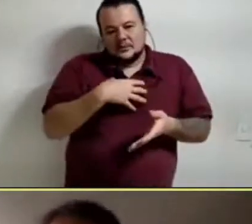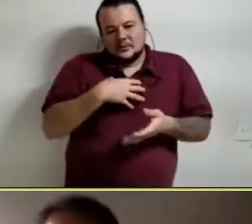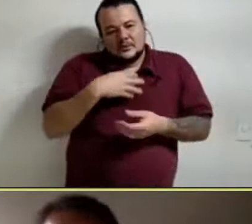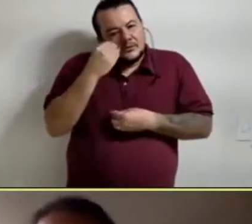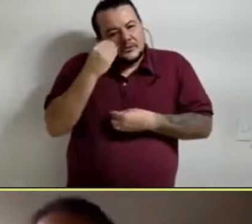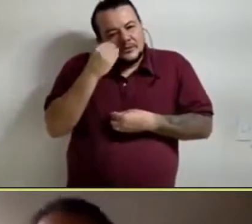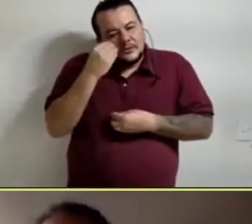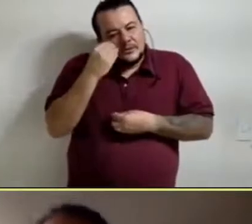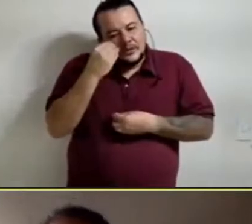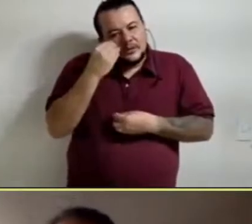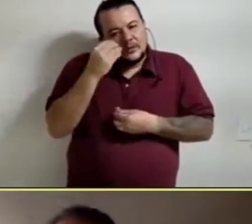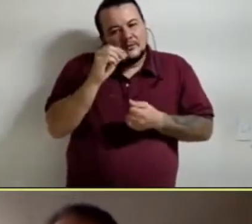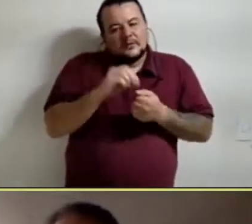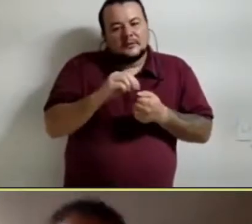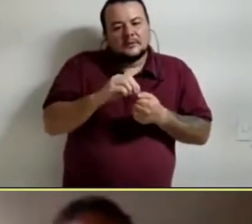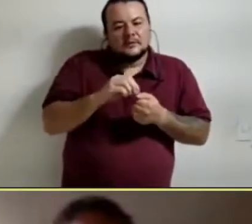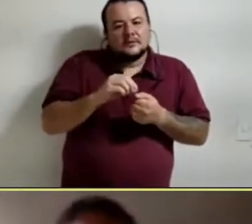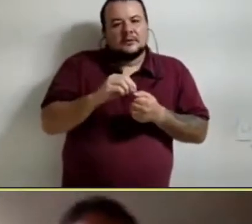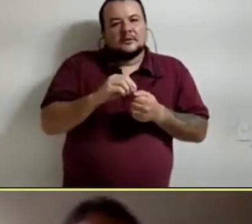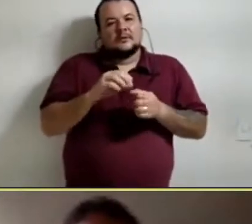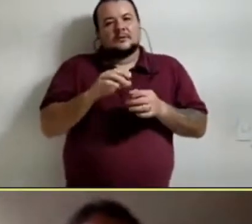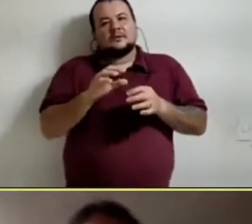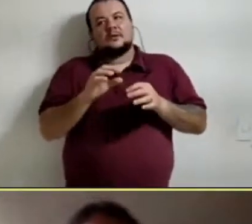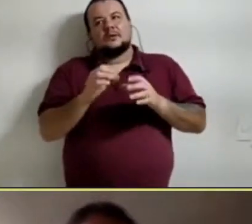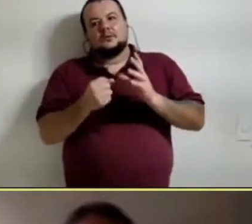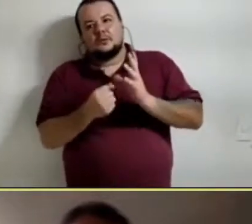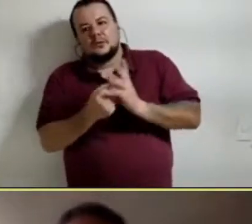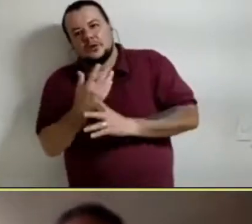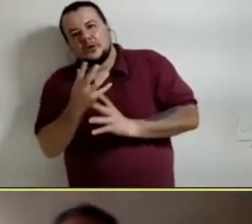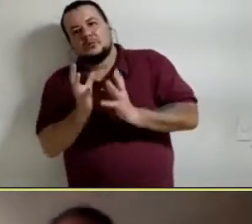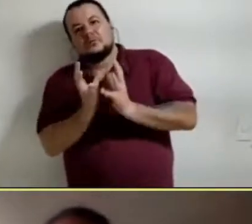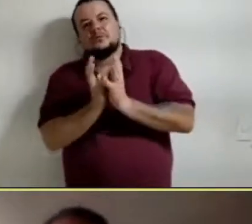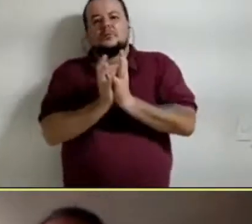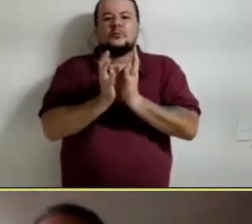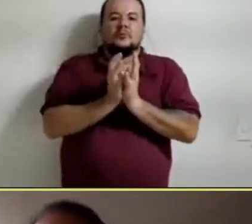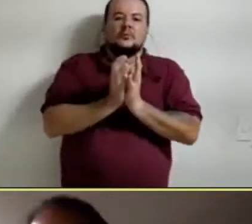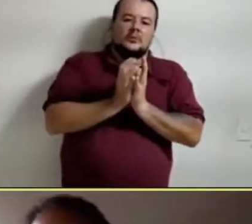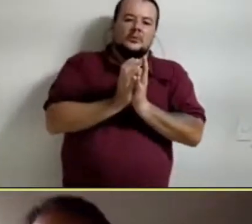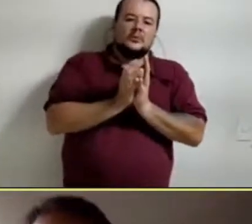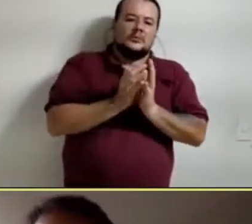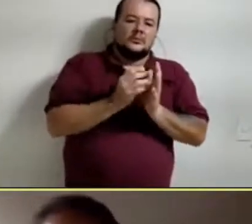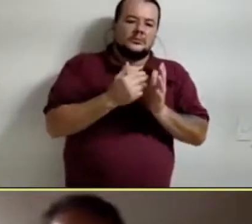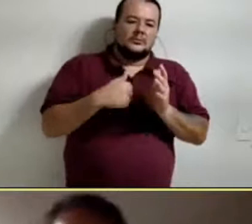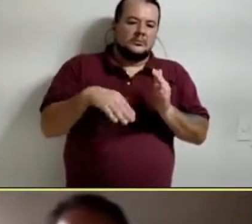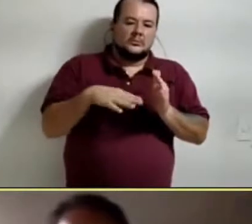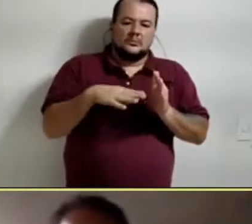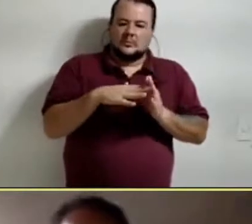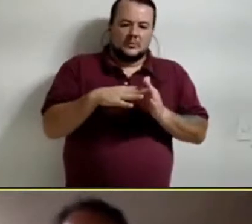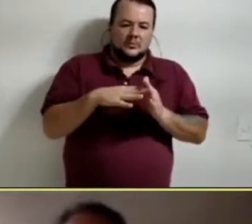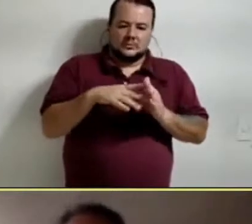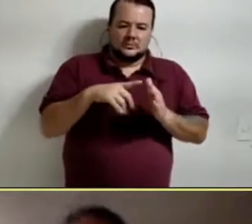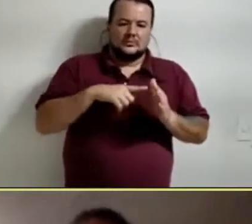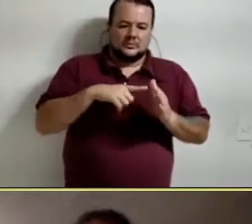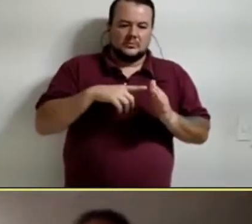um equipe, porque nós somos especialistas, que, de alguma maneira, nos entregue a